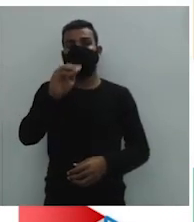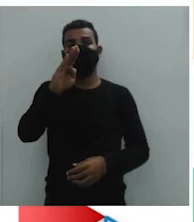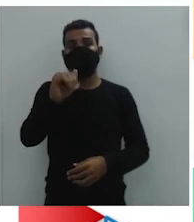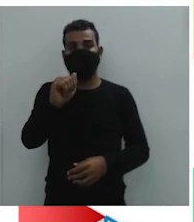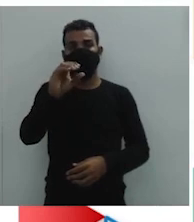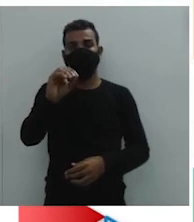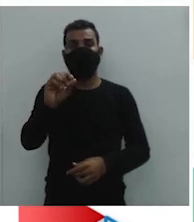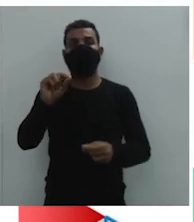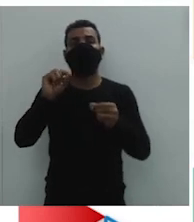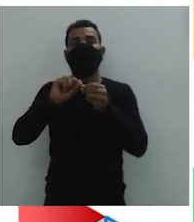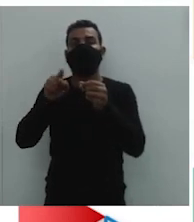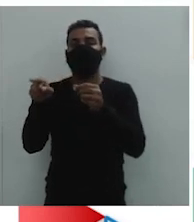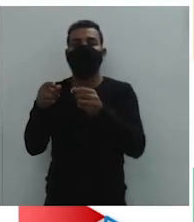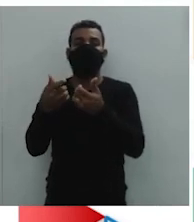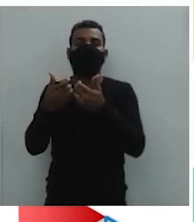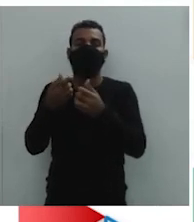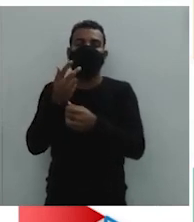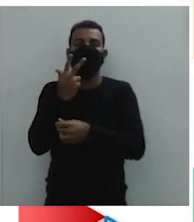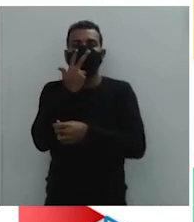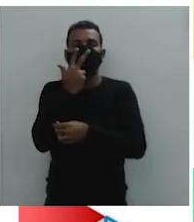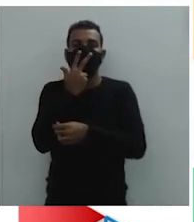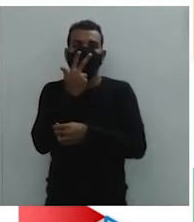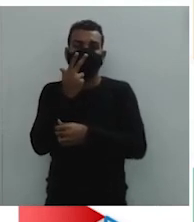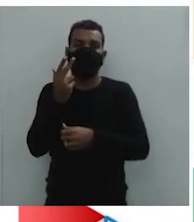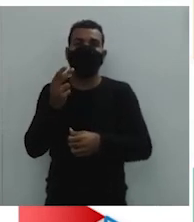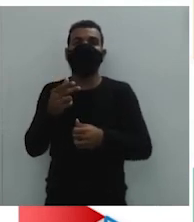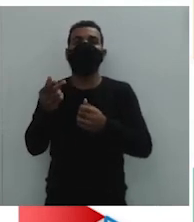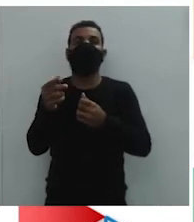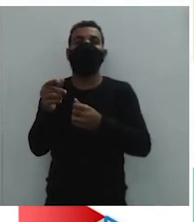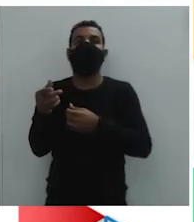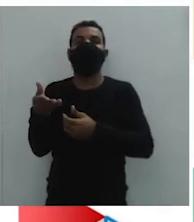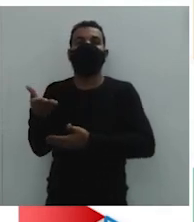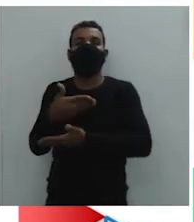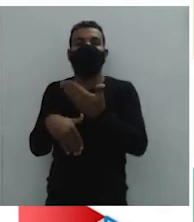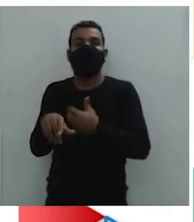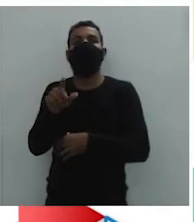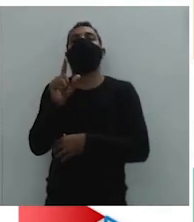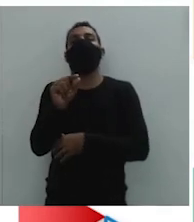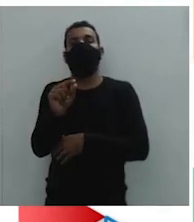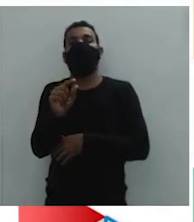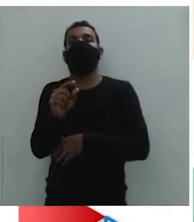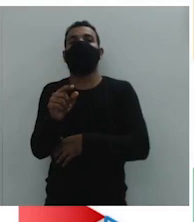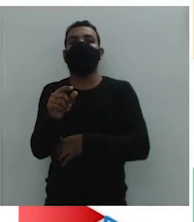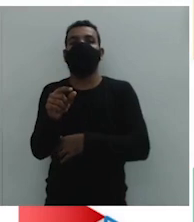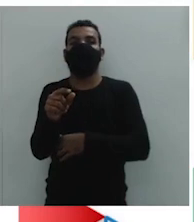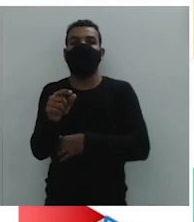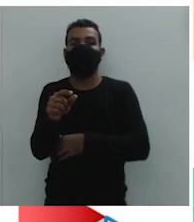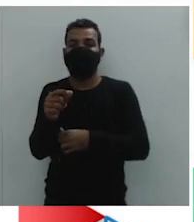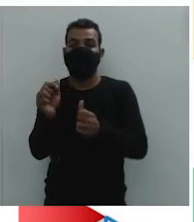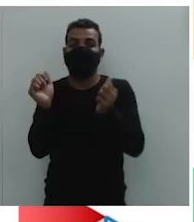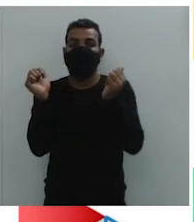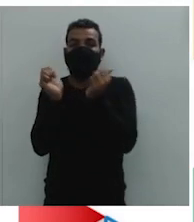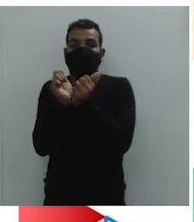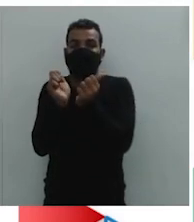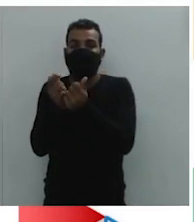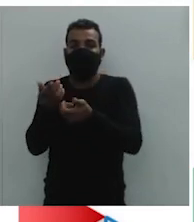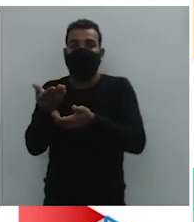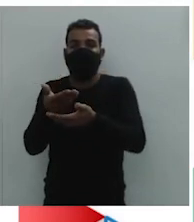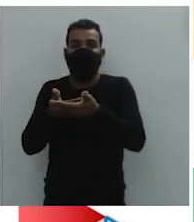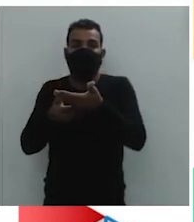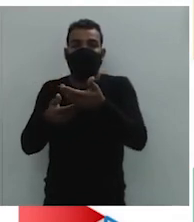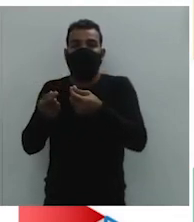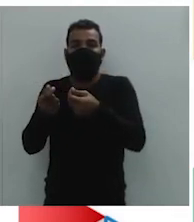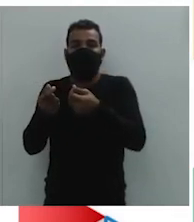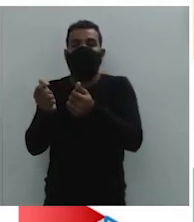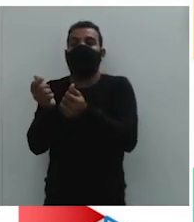fumo, né? Que é utilizado como moeda na troca também, na questão do comércio de escravos, certo? E